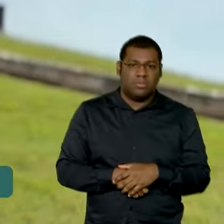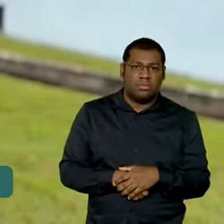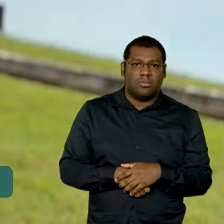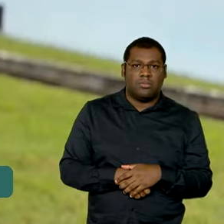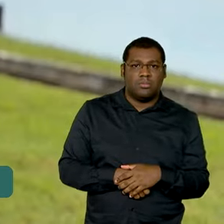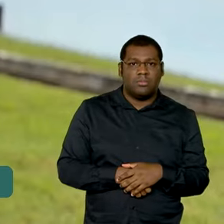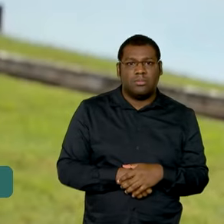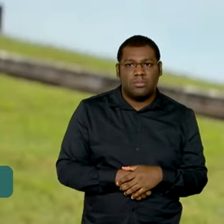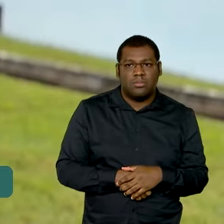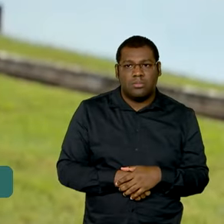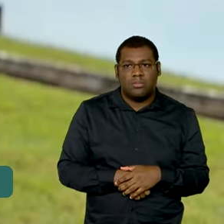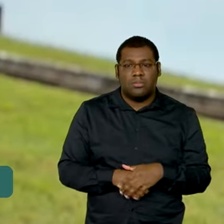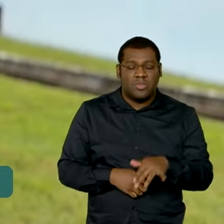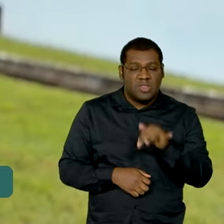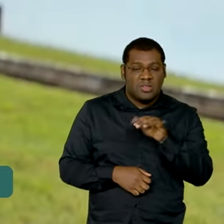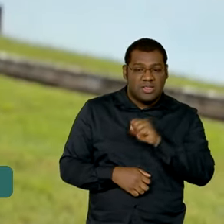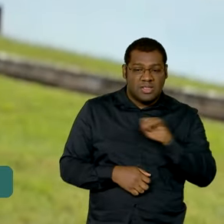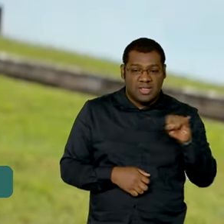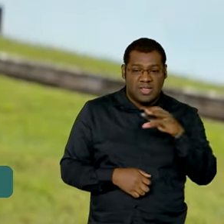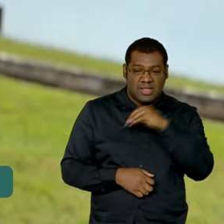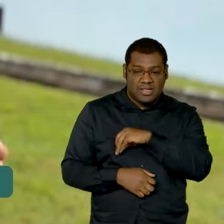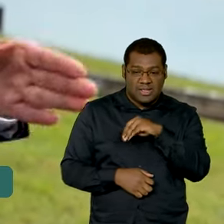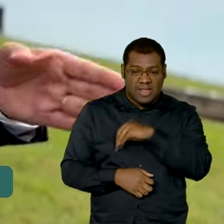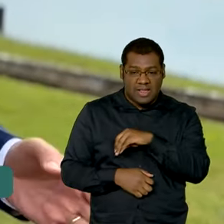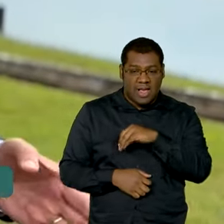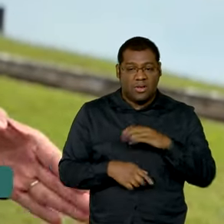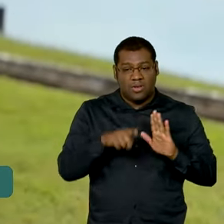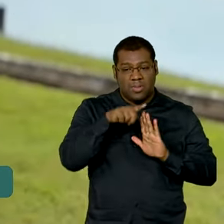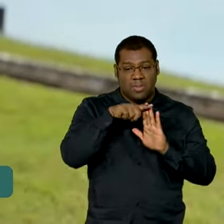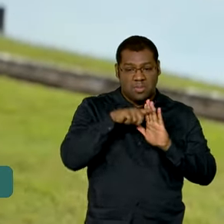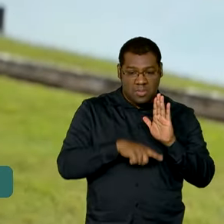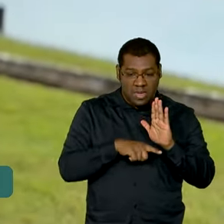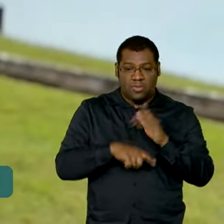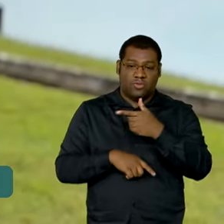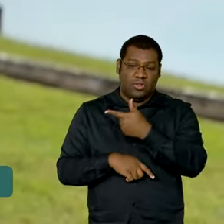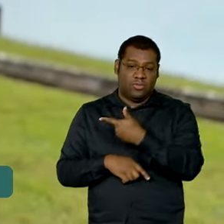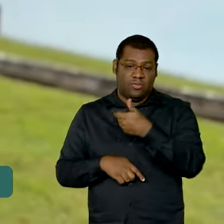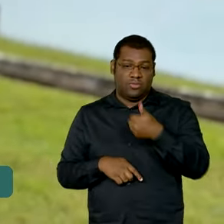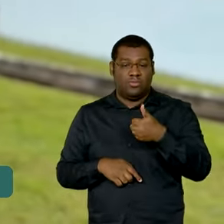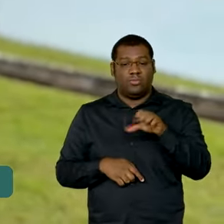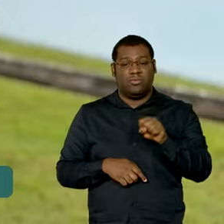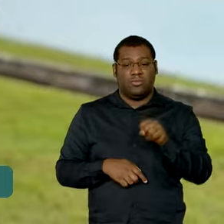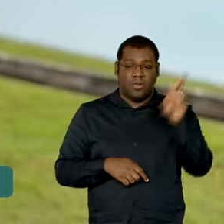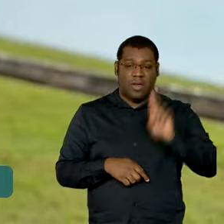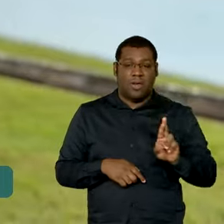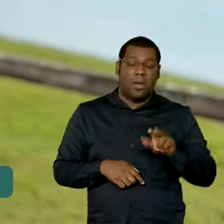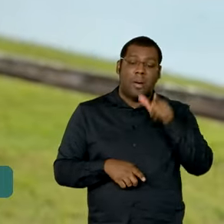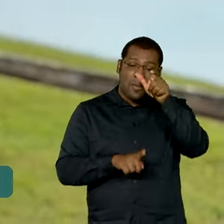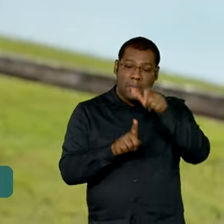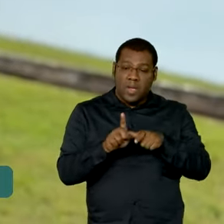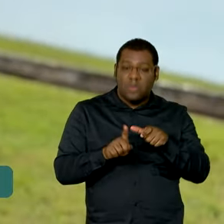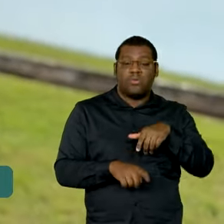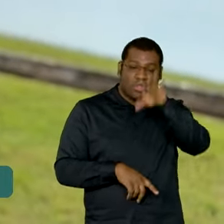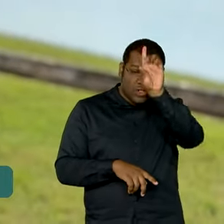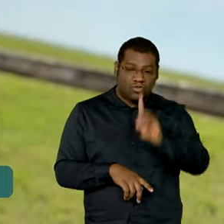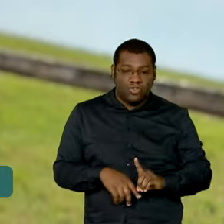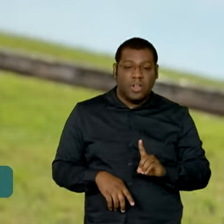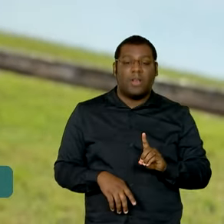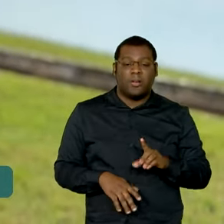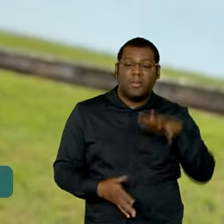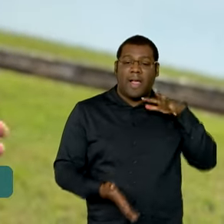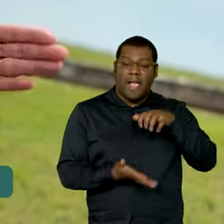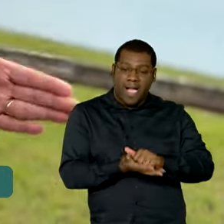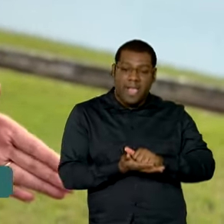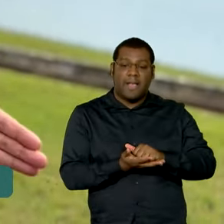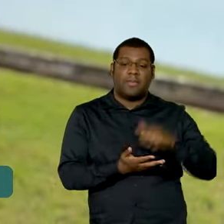vezes R$ 218, ali ela tem o direito a se cadastrar no Cadastro Único, onde faz